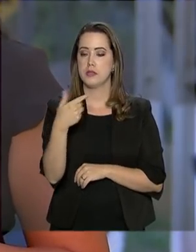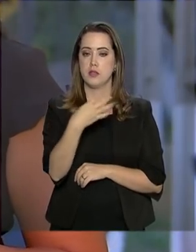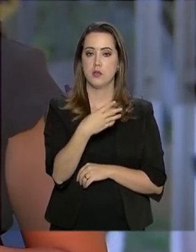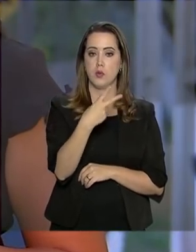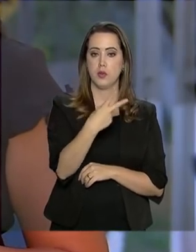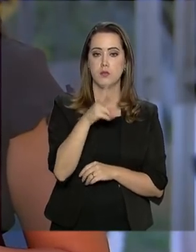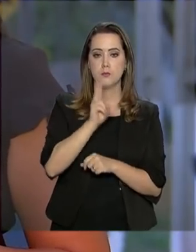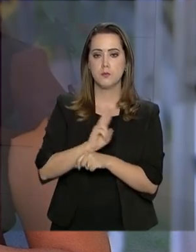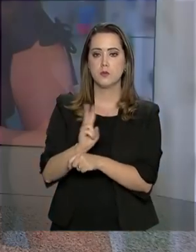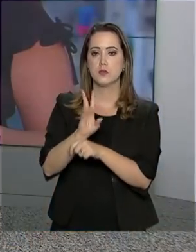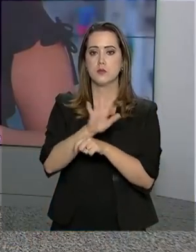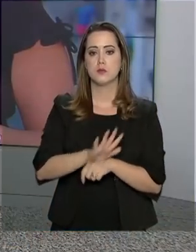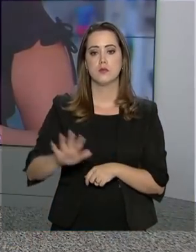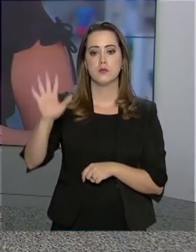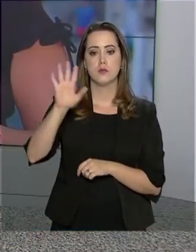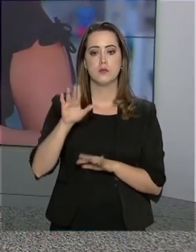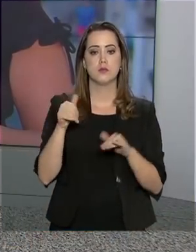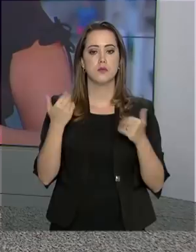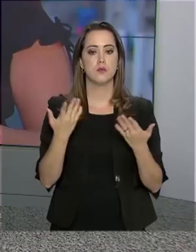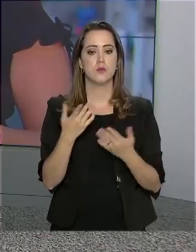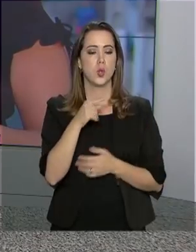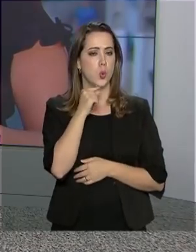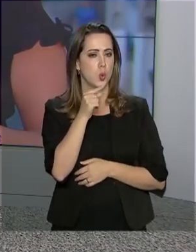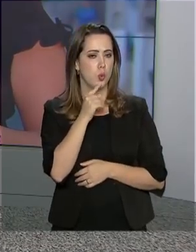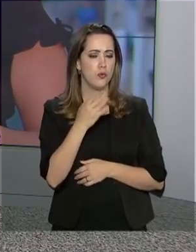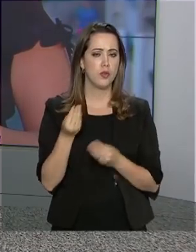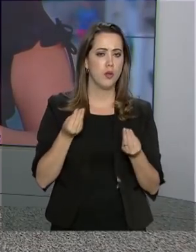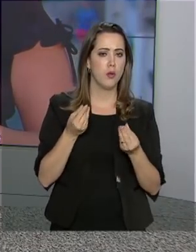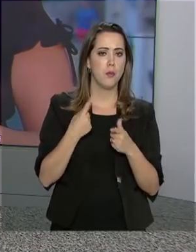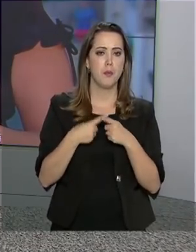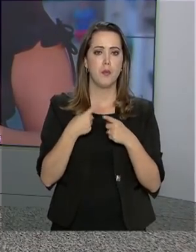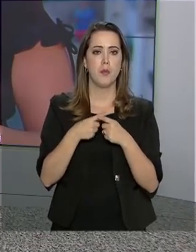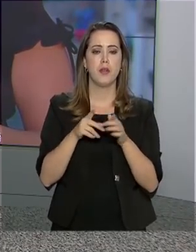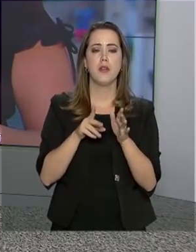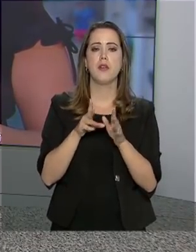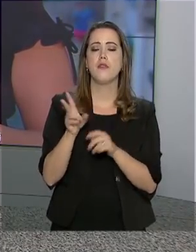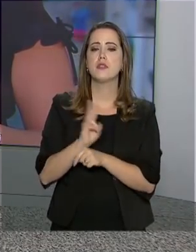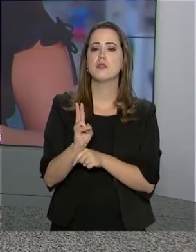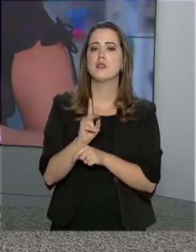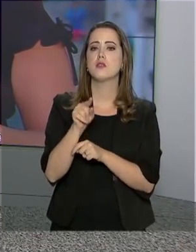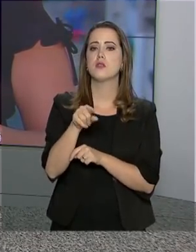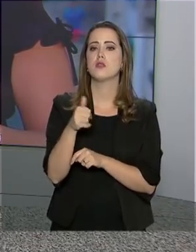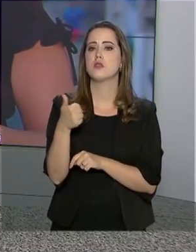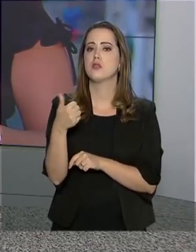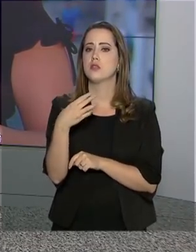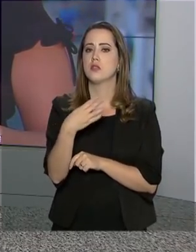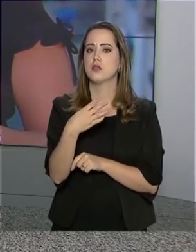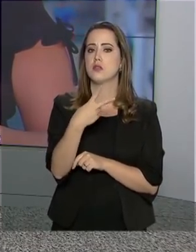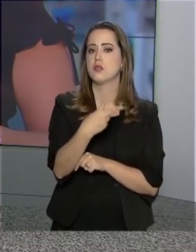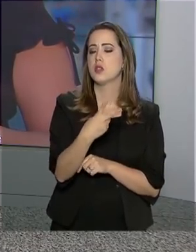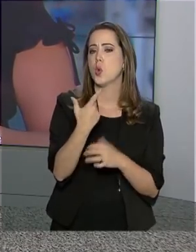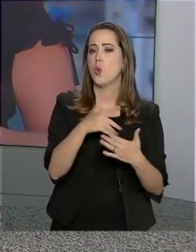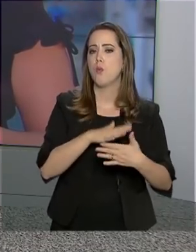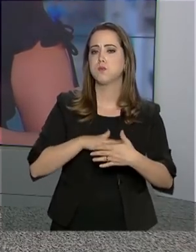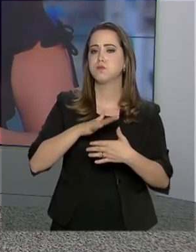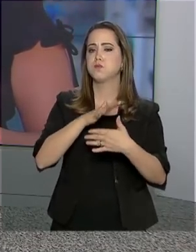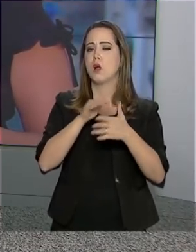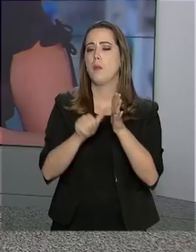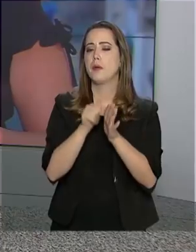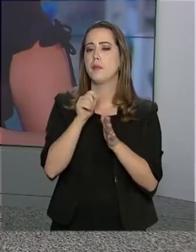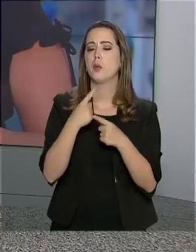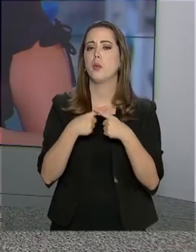o Brasil. Agora, Márcia, tira uma dúvida. Por que fiscalizar essas 142 barragens primeiro?